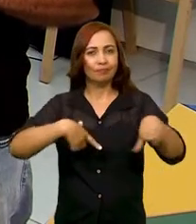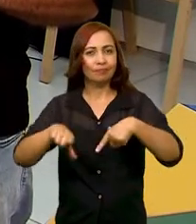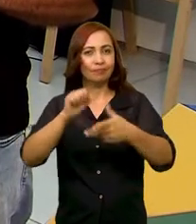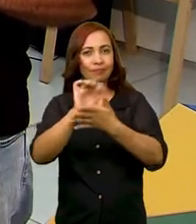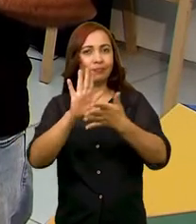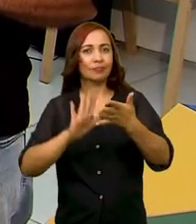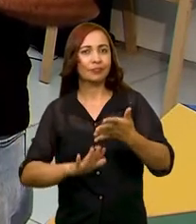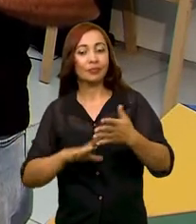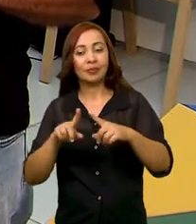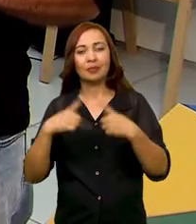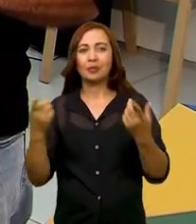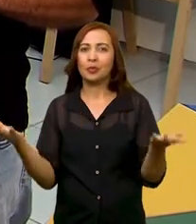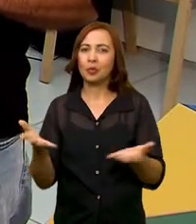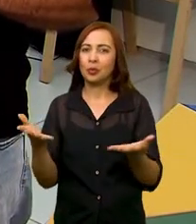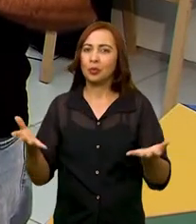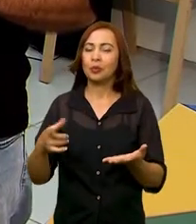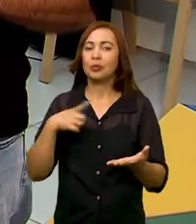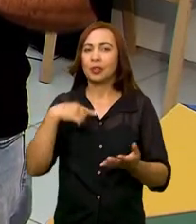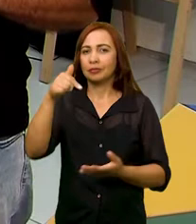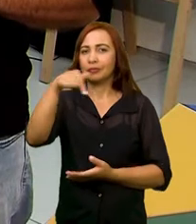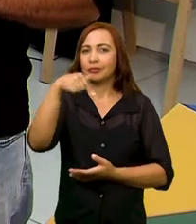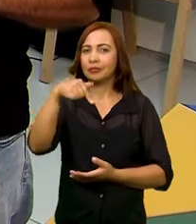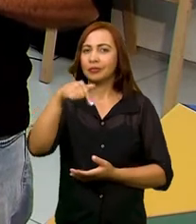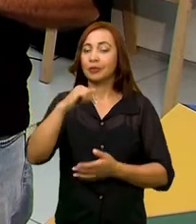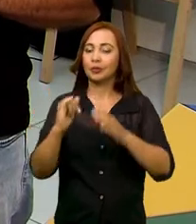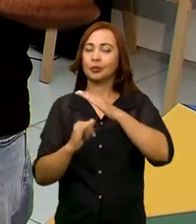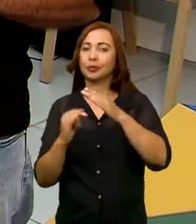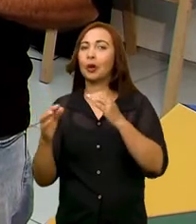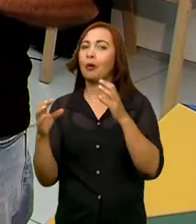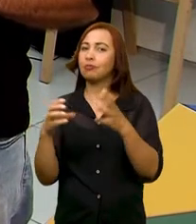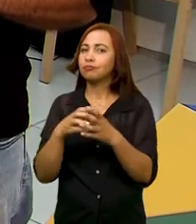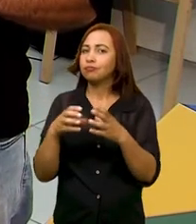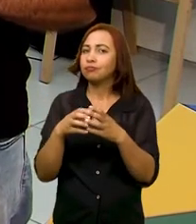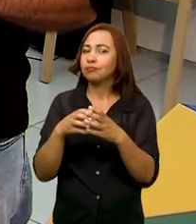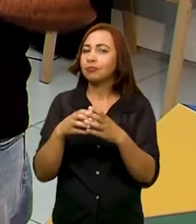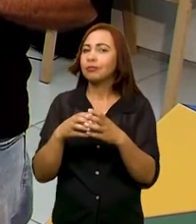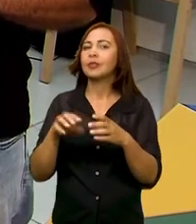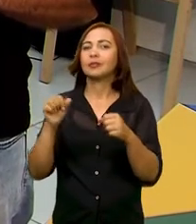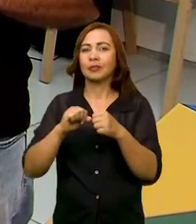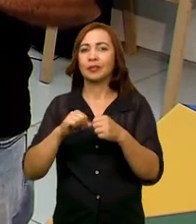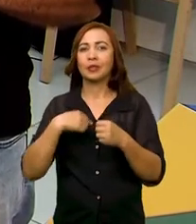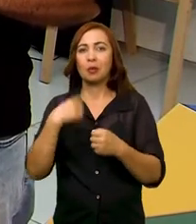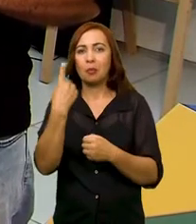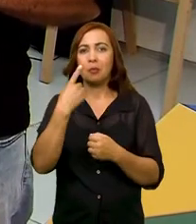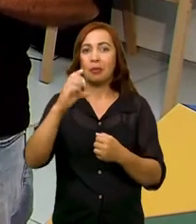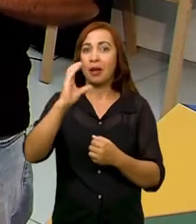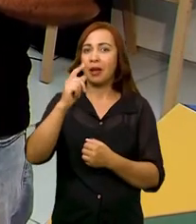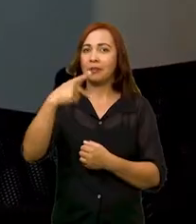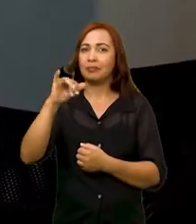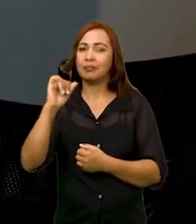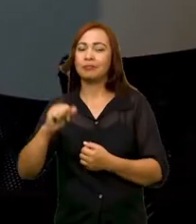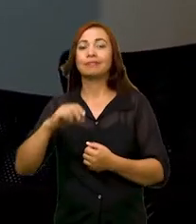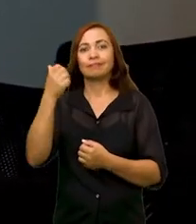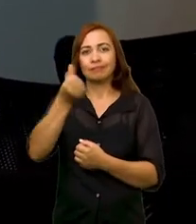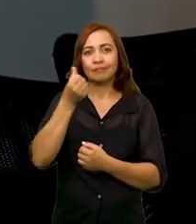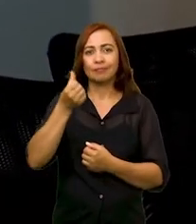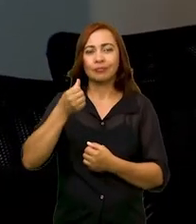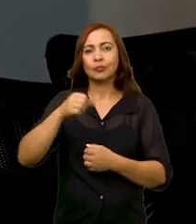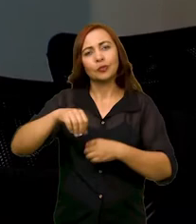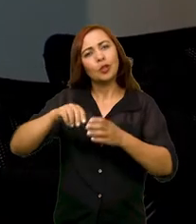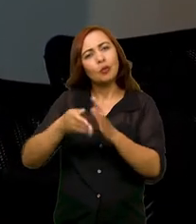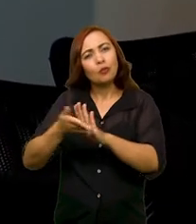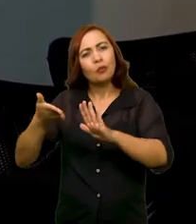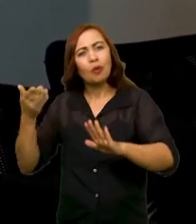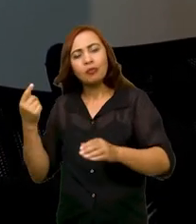Mesmo assim, hoje já são sete unidades inauguradas, uma na capital e seis no interior. Na aplicação